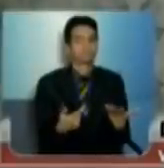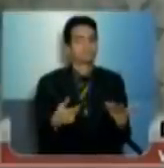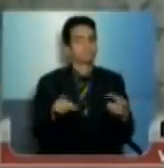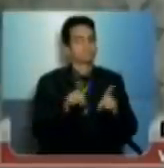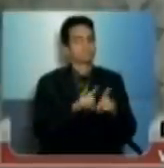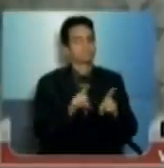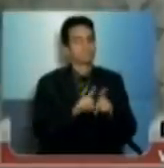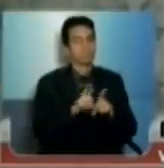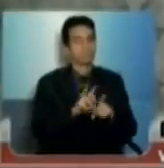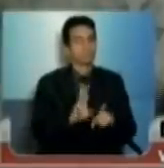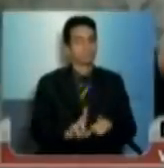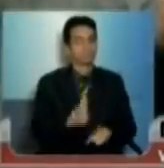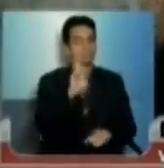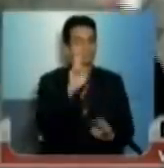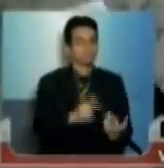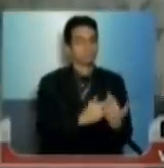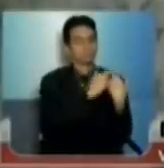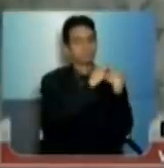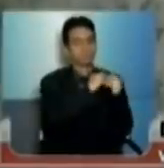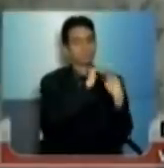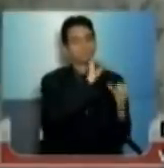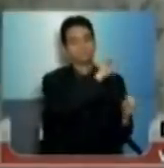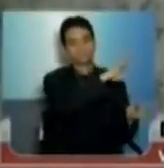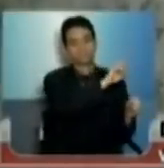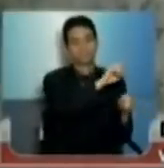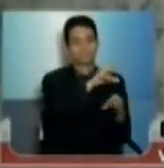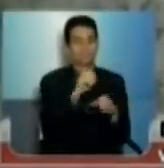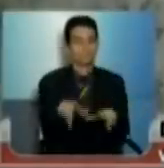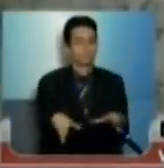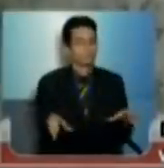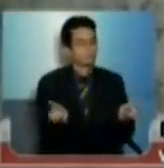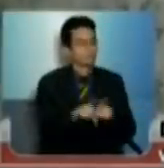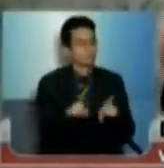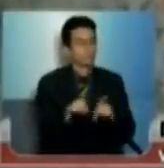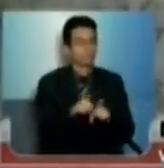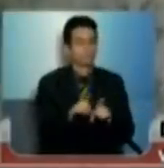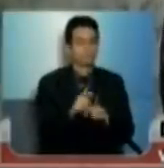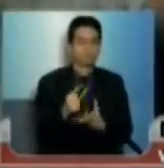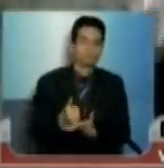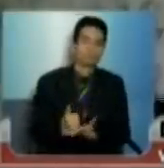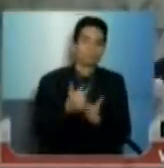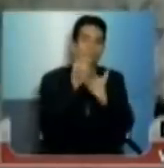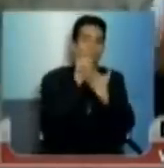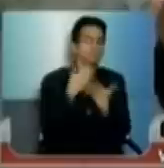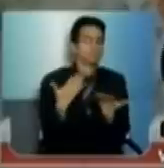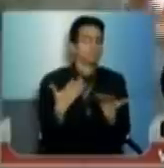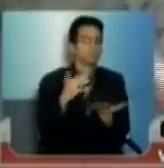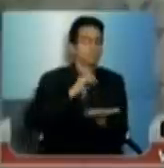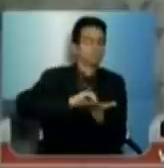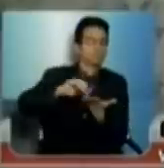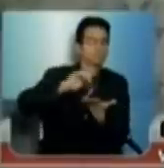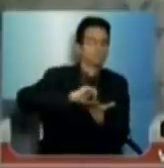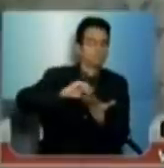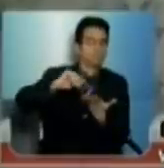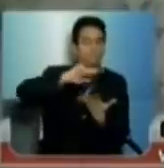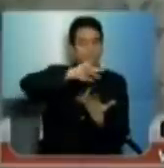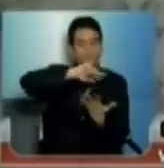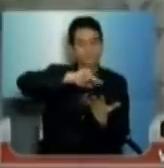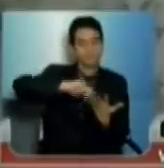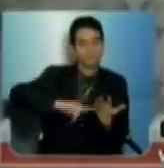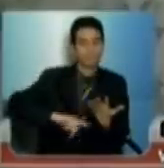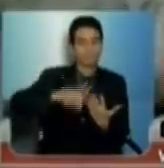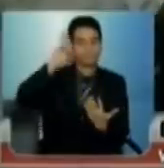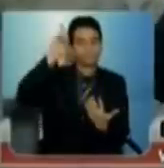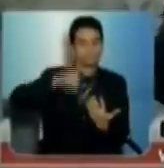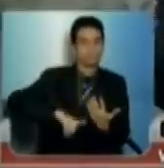supervisores de ensino, servidores do quadro de apoio, como eu disse, o pessoal da secretaria, os operacionais, terão